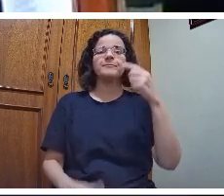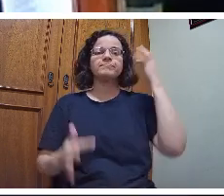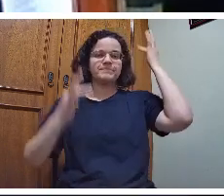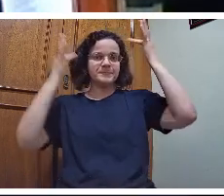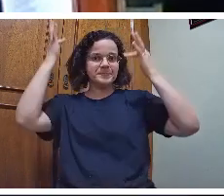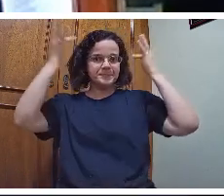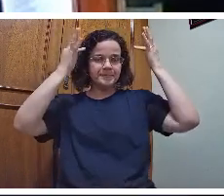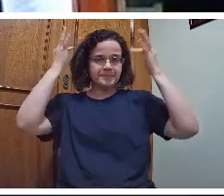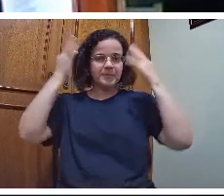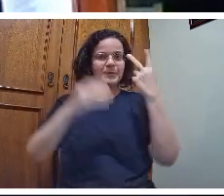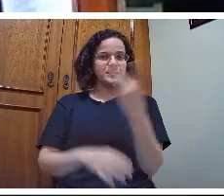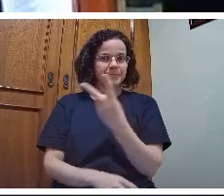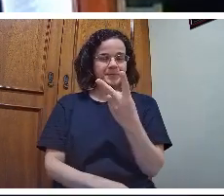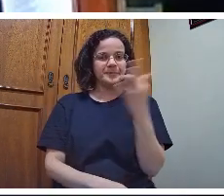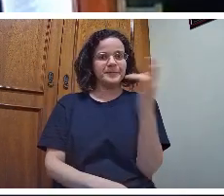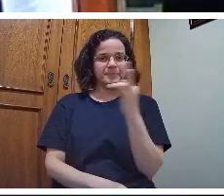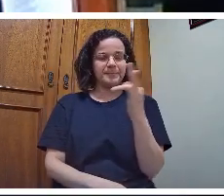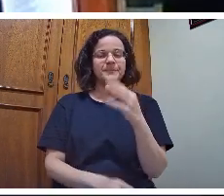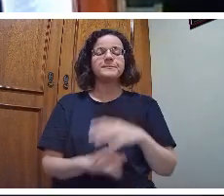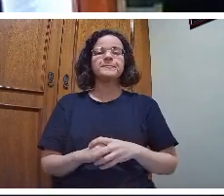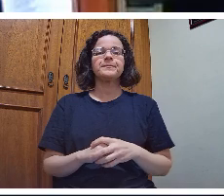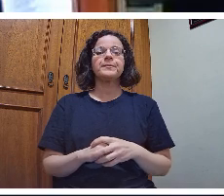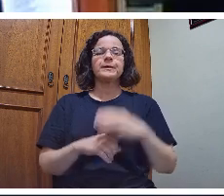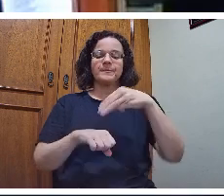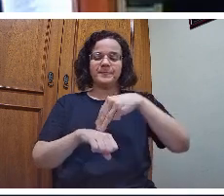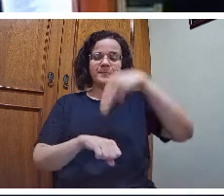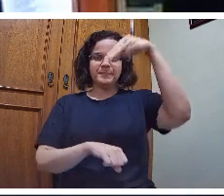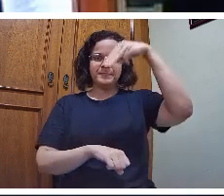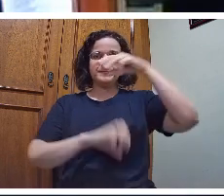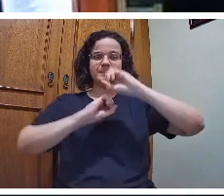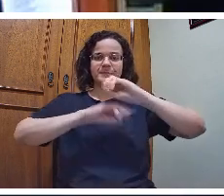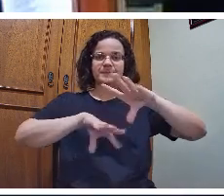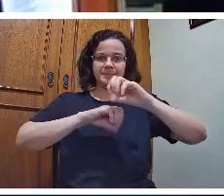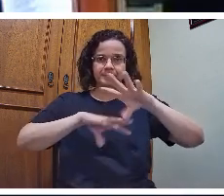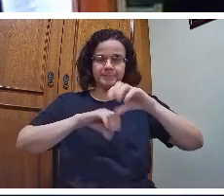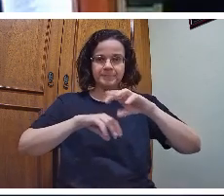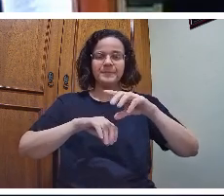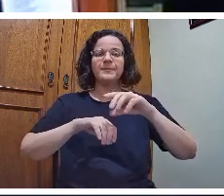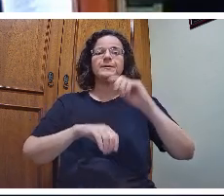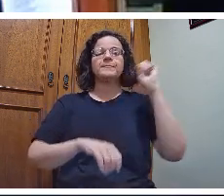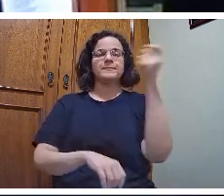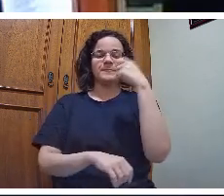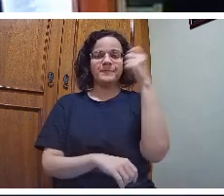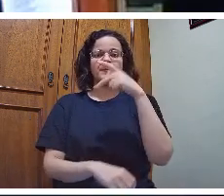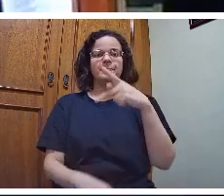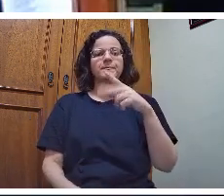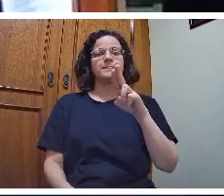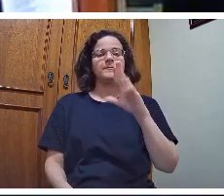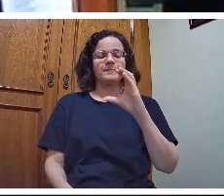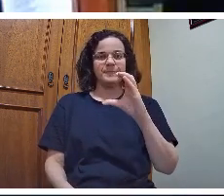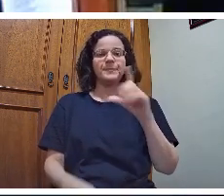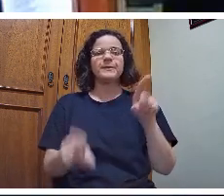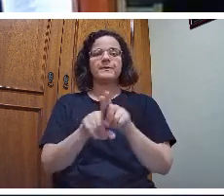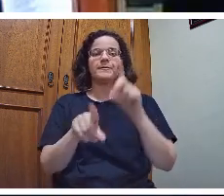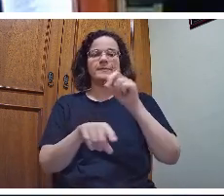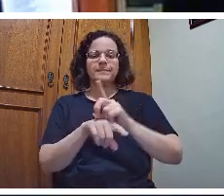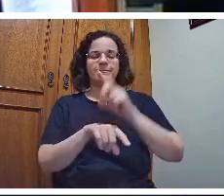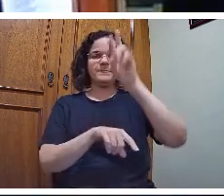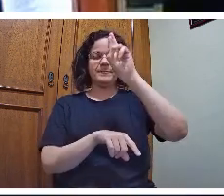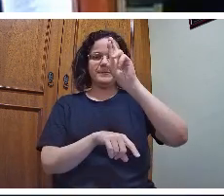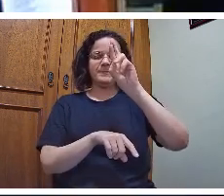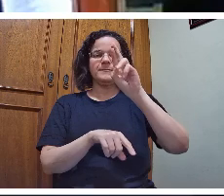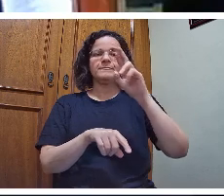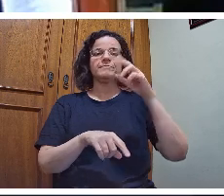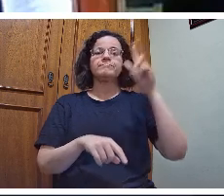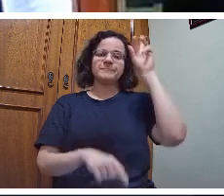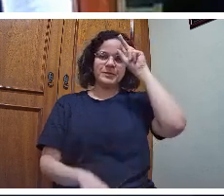filosofia, duas graduações, tenho mestrado em educação, feito em Porto Alegre, na PUC, e tenho doutorado em